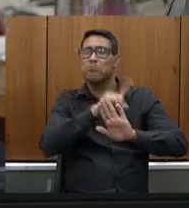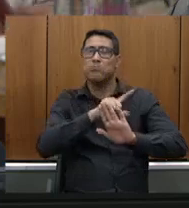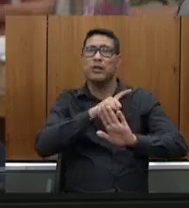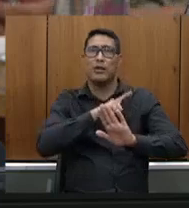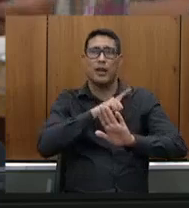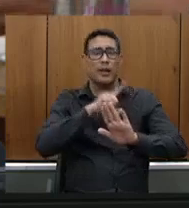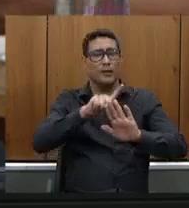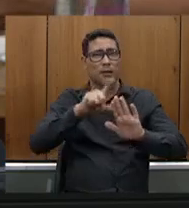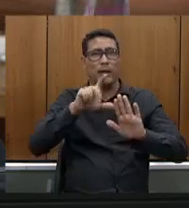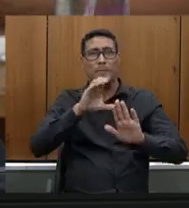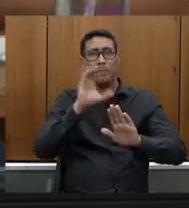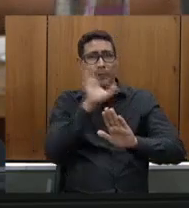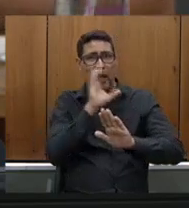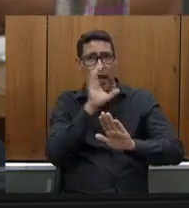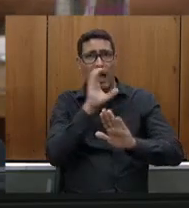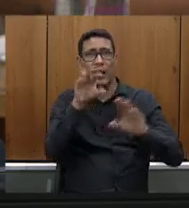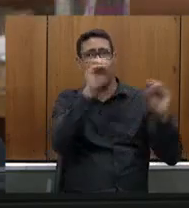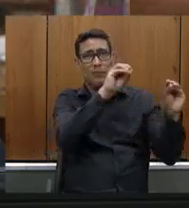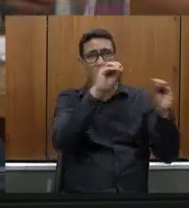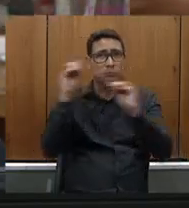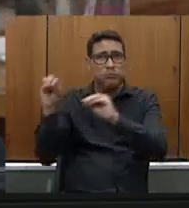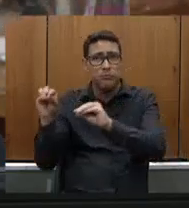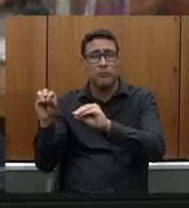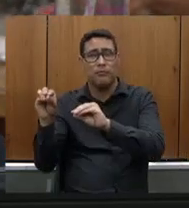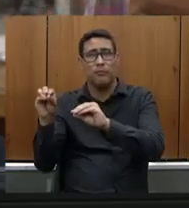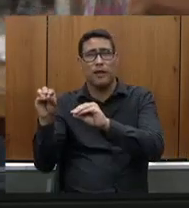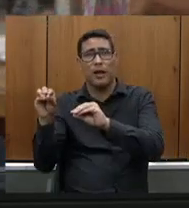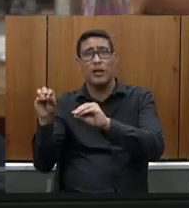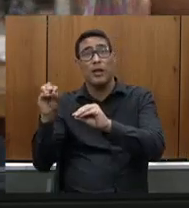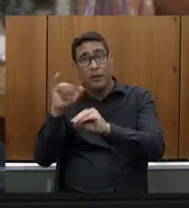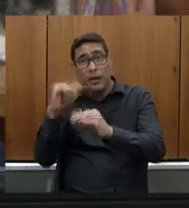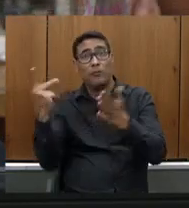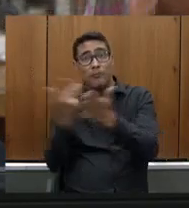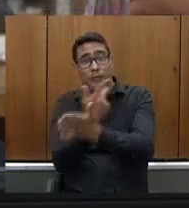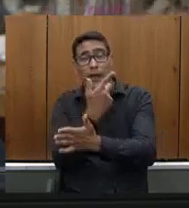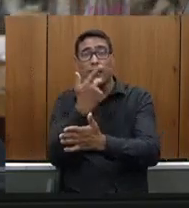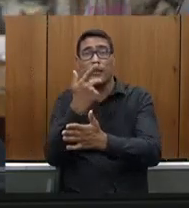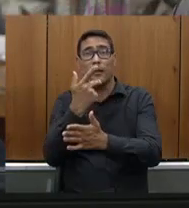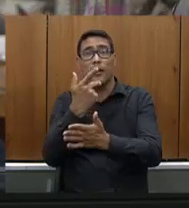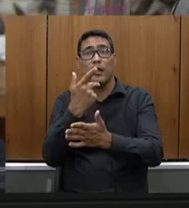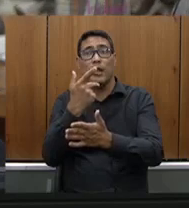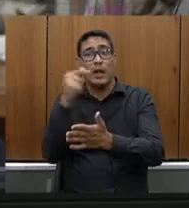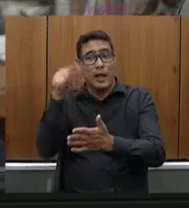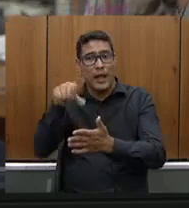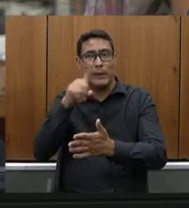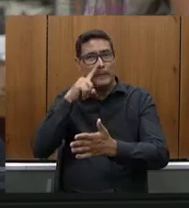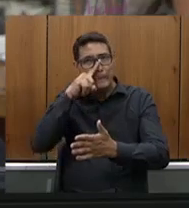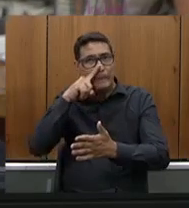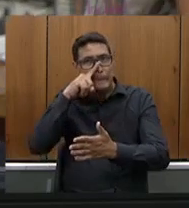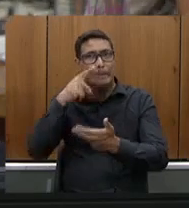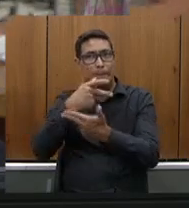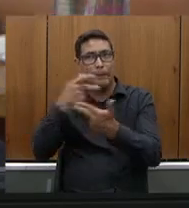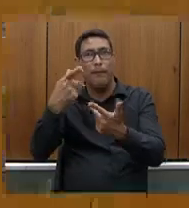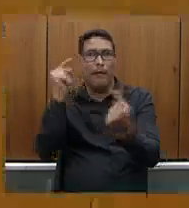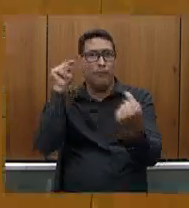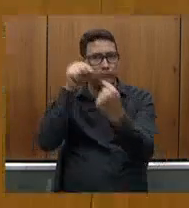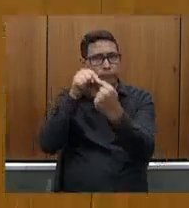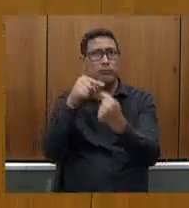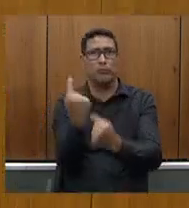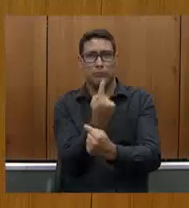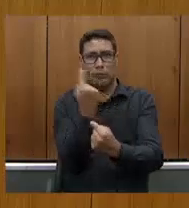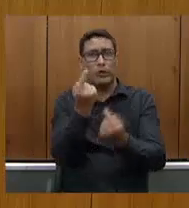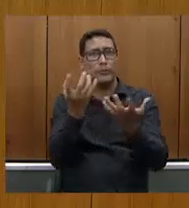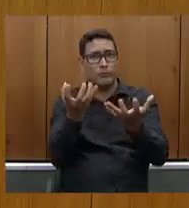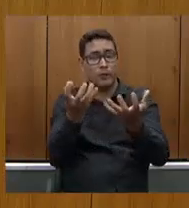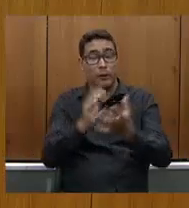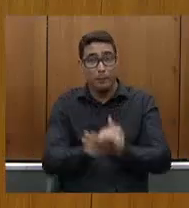apenas para aqueles casos bastante específicos e isso é um foco nosso que a gente vem fazendo os